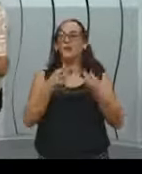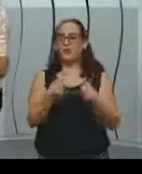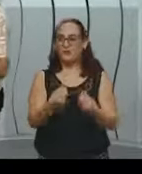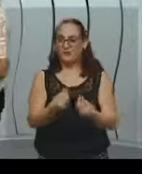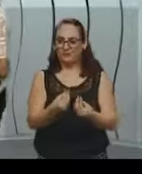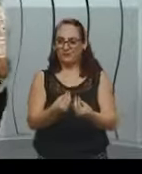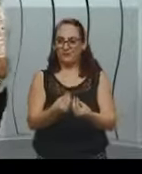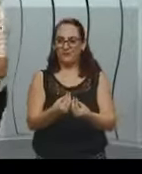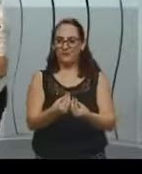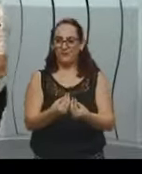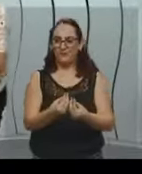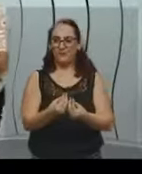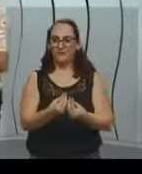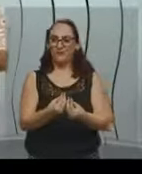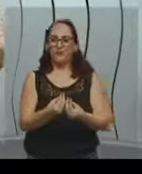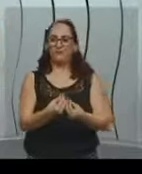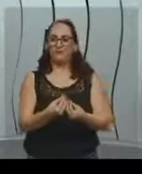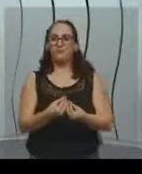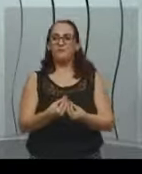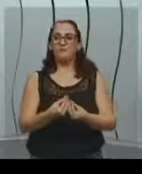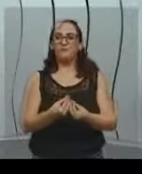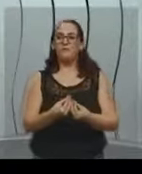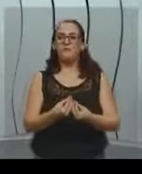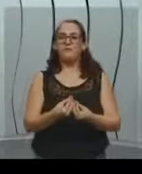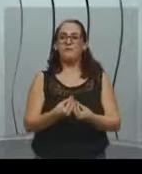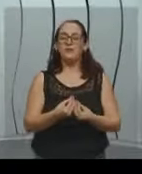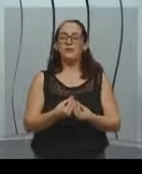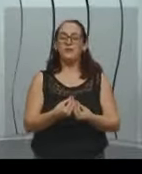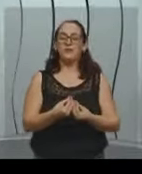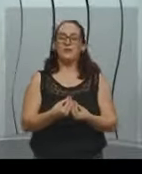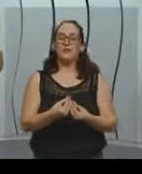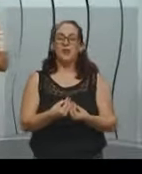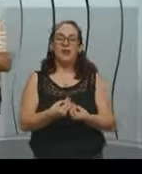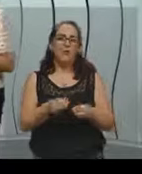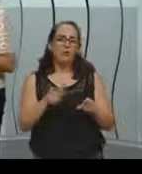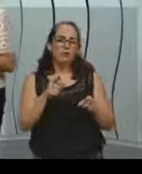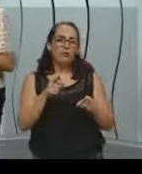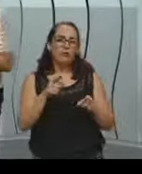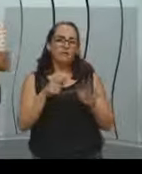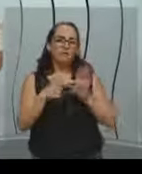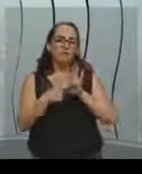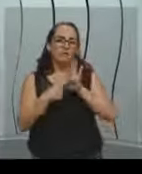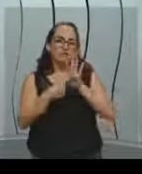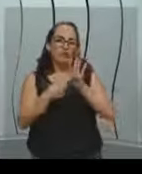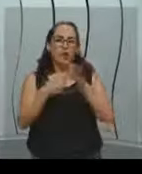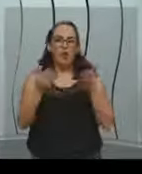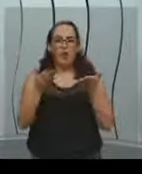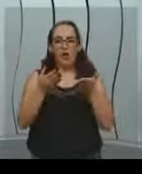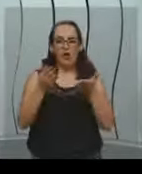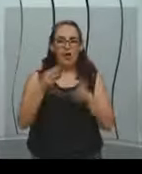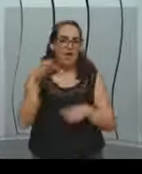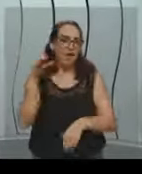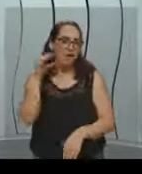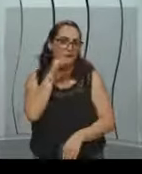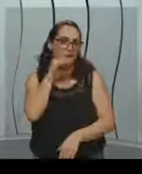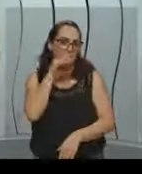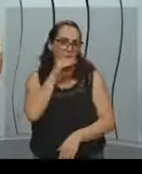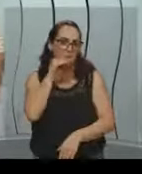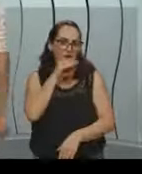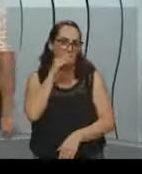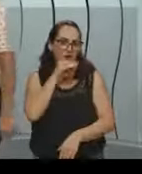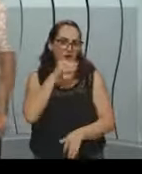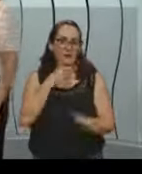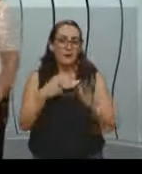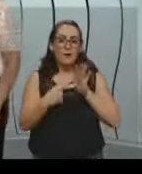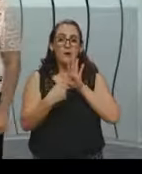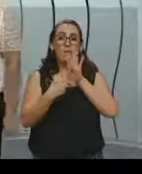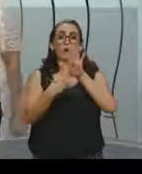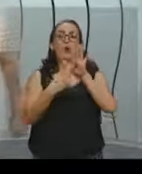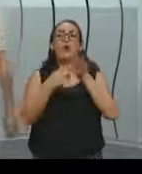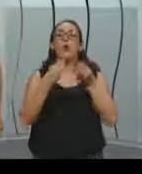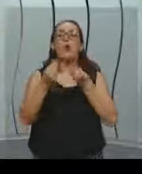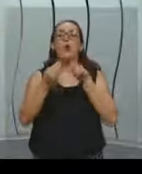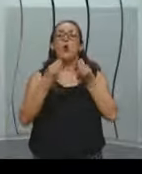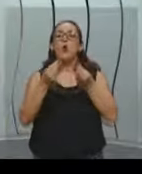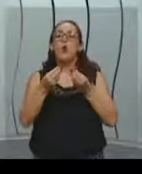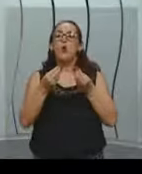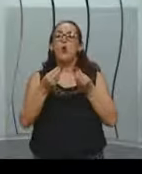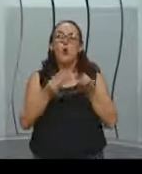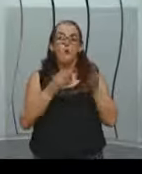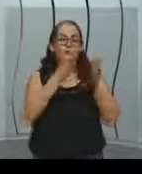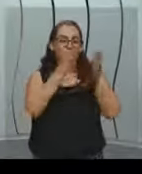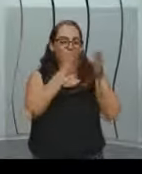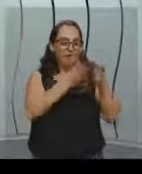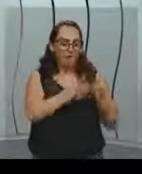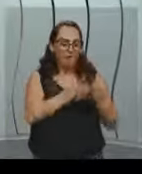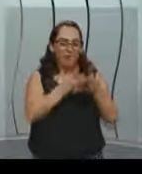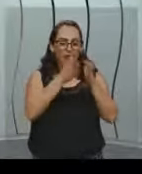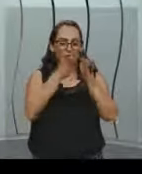Bom, vou passar isso aqui mais rapidamente, que trata das etapas de um trabalho cinematográfico. Conforme